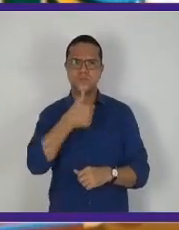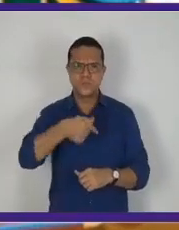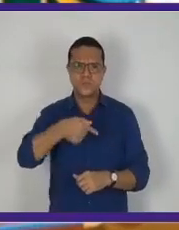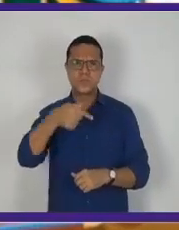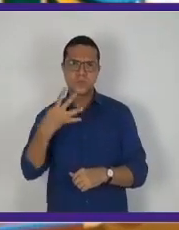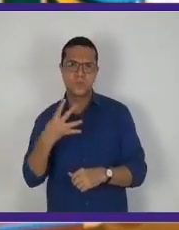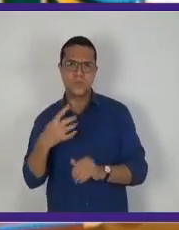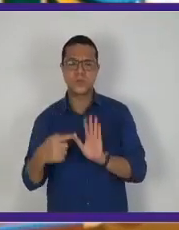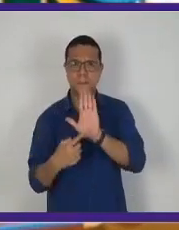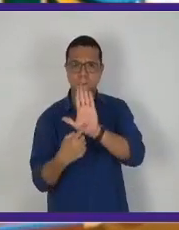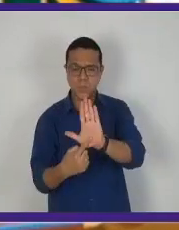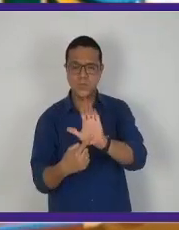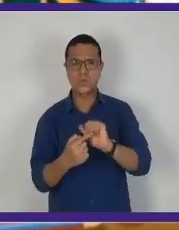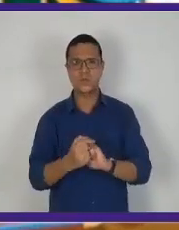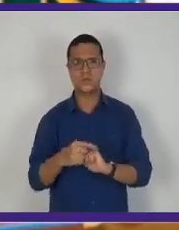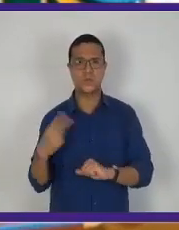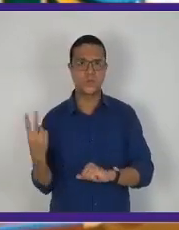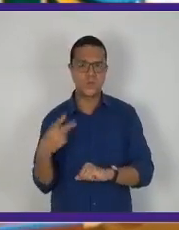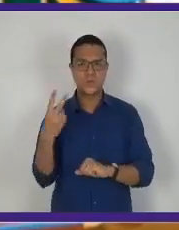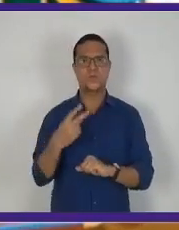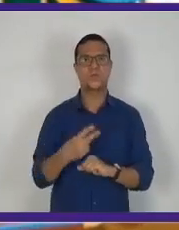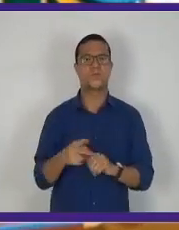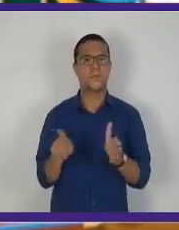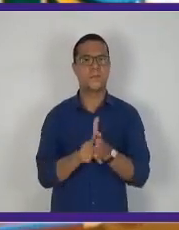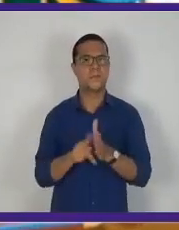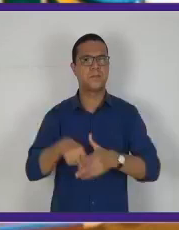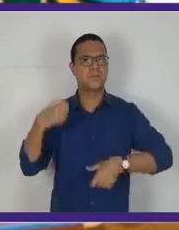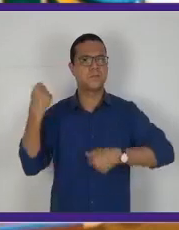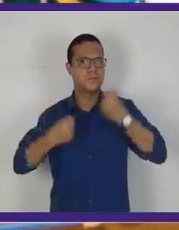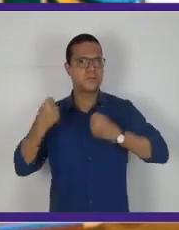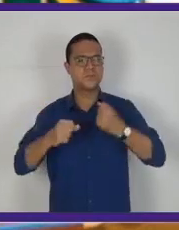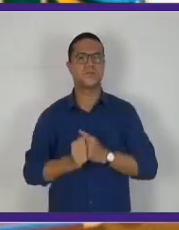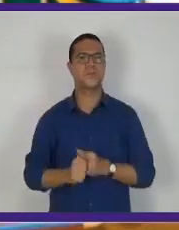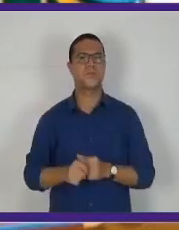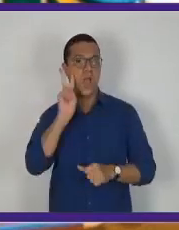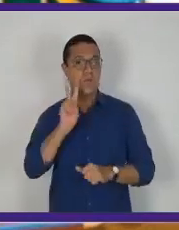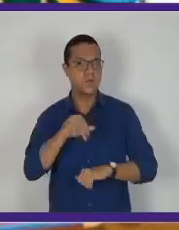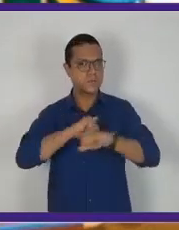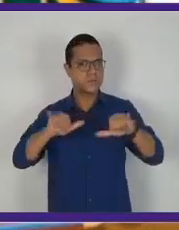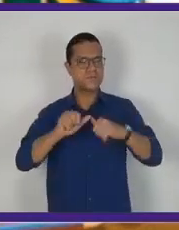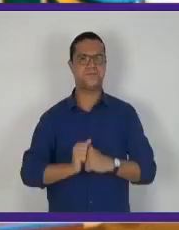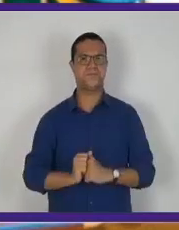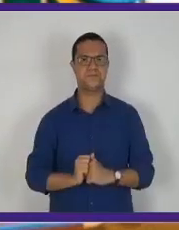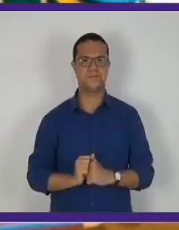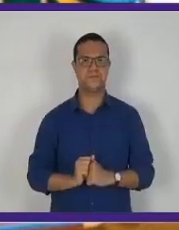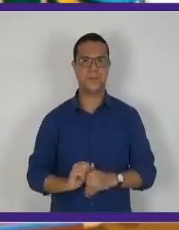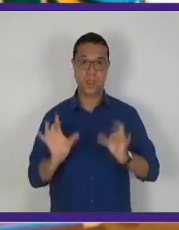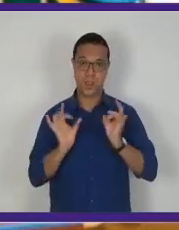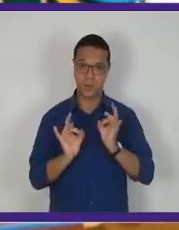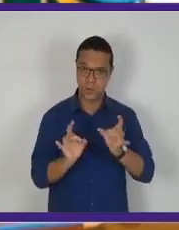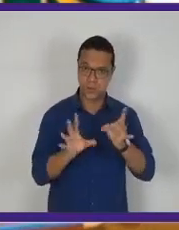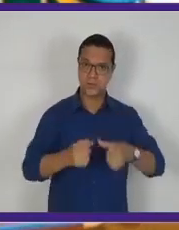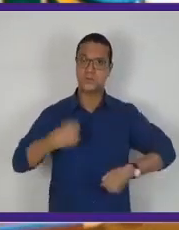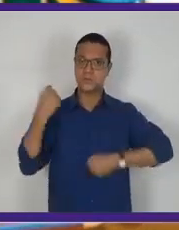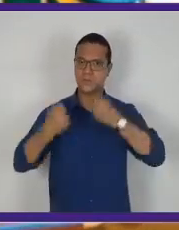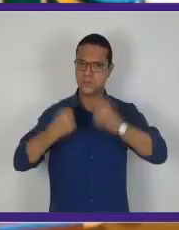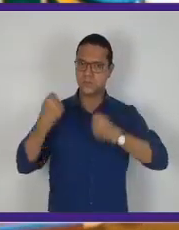são respectivamente? Olha o anúncio. Vendo, carro usado,